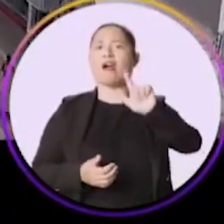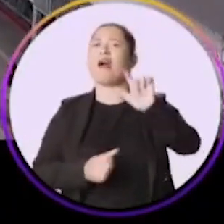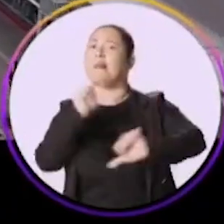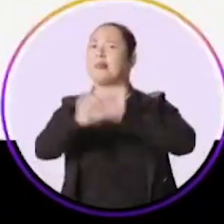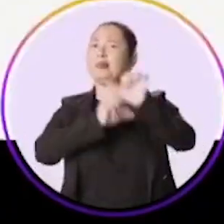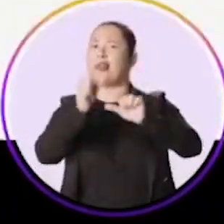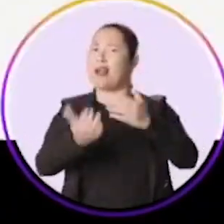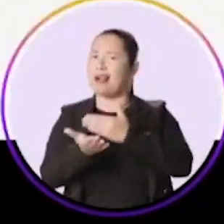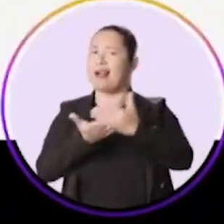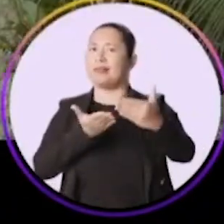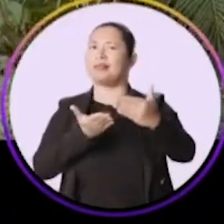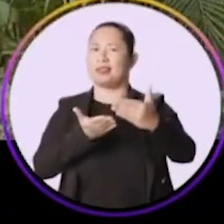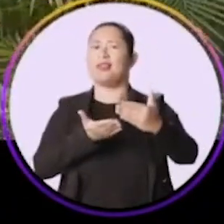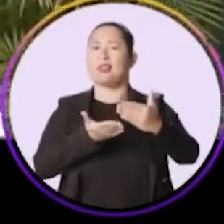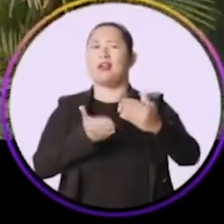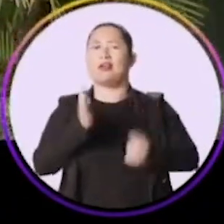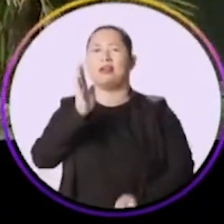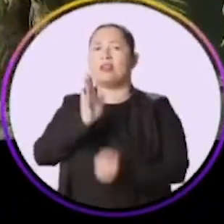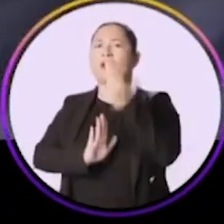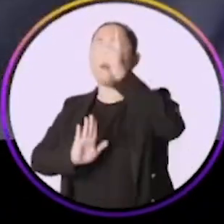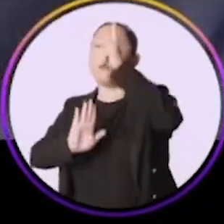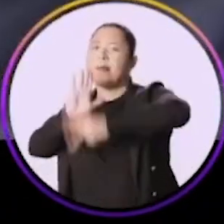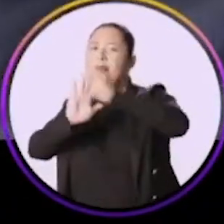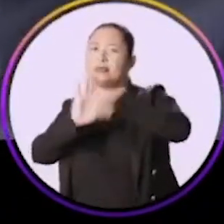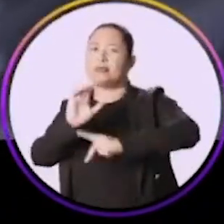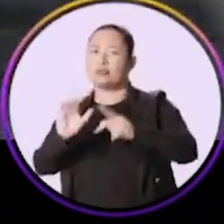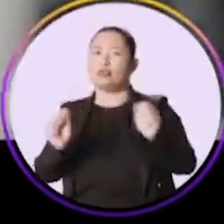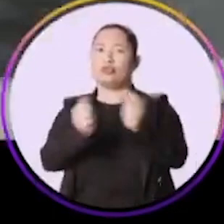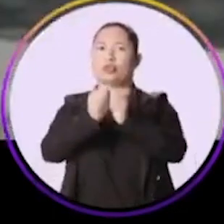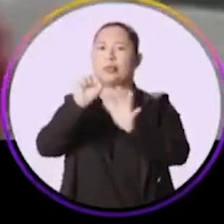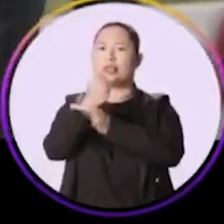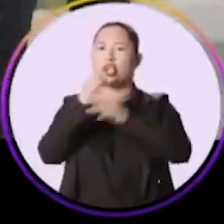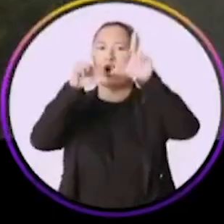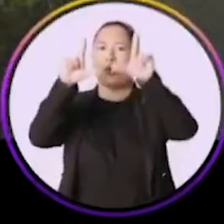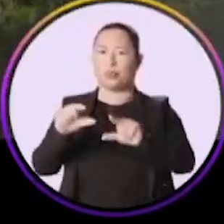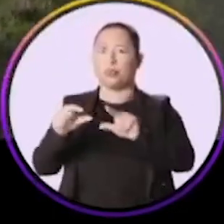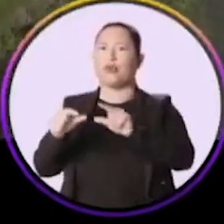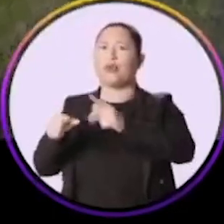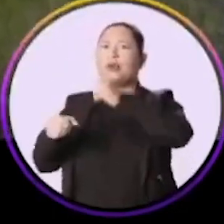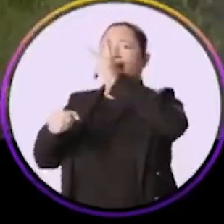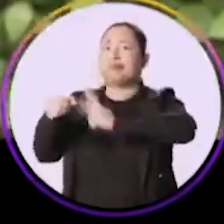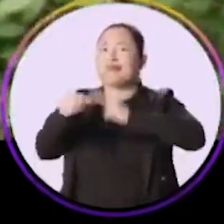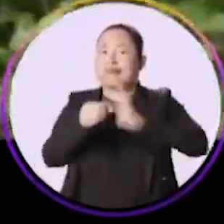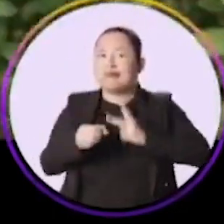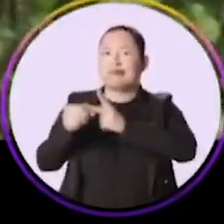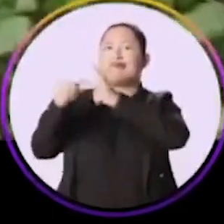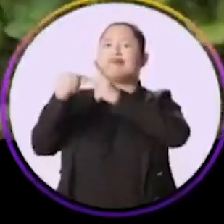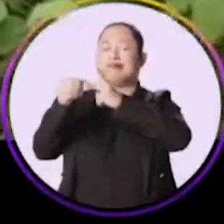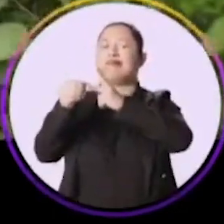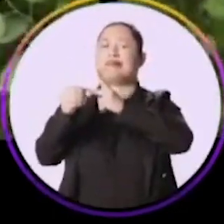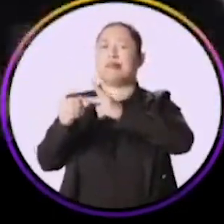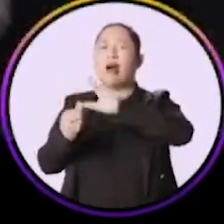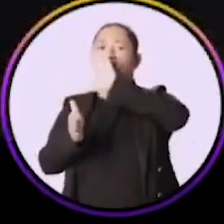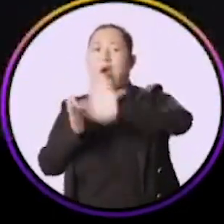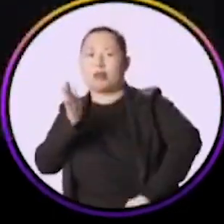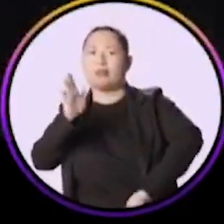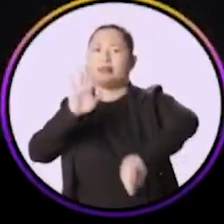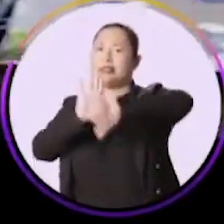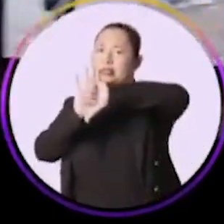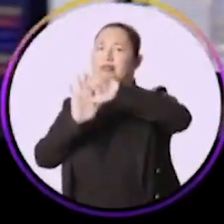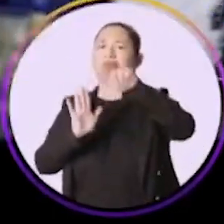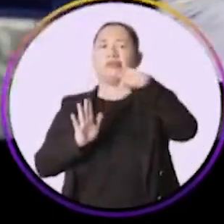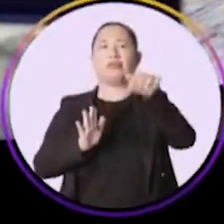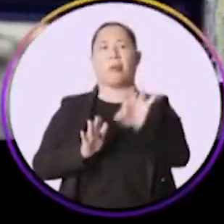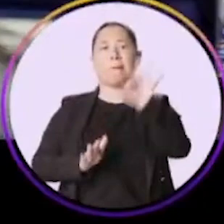a mudança chegou. Raquel criou o programa Juntos pela Segurança, que reduziu os homicídios pela metade e os crimes de roubo em